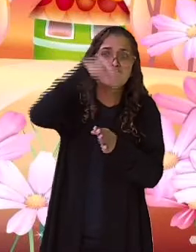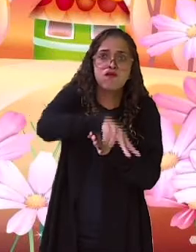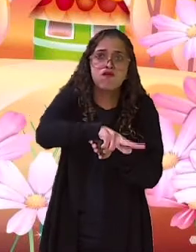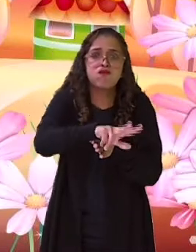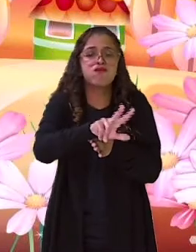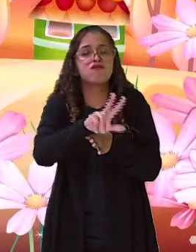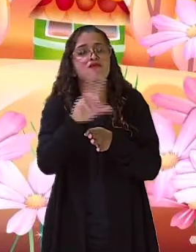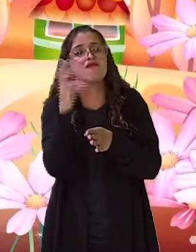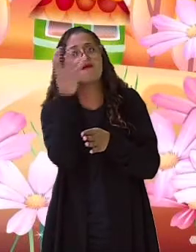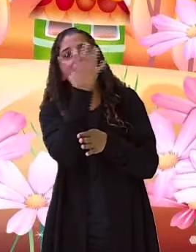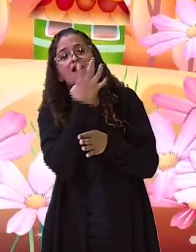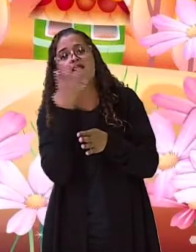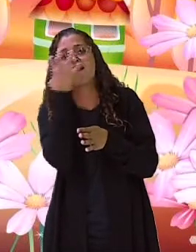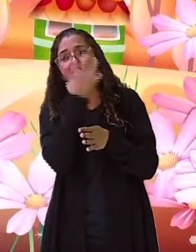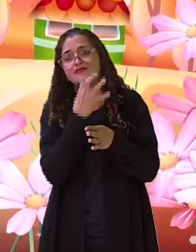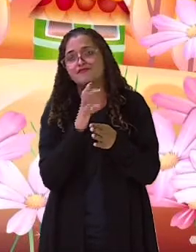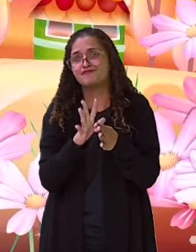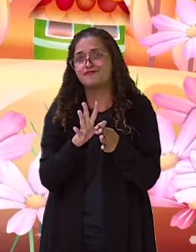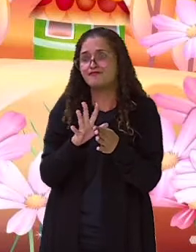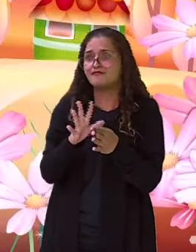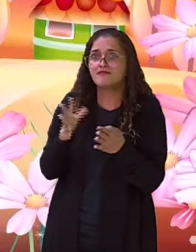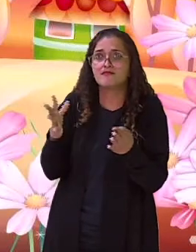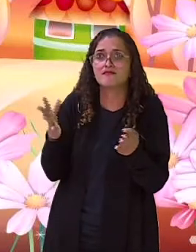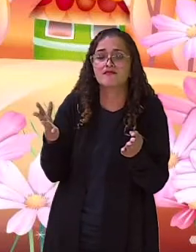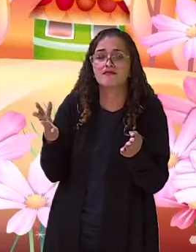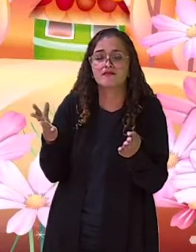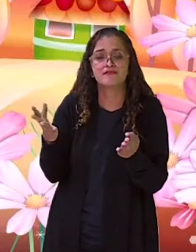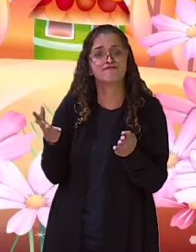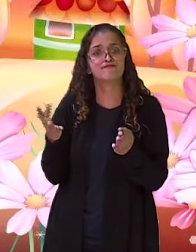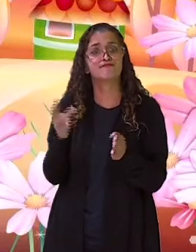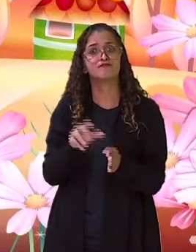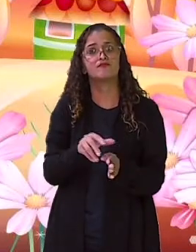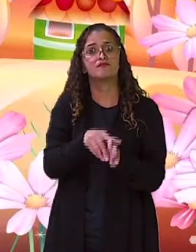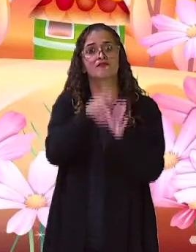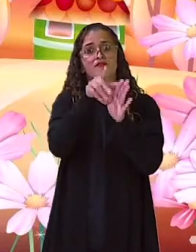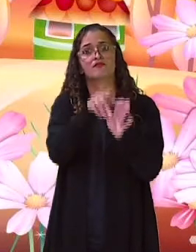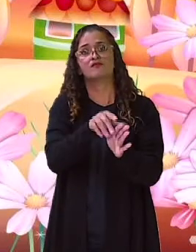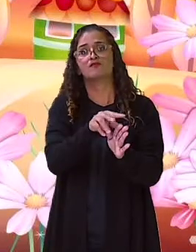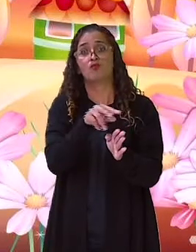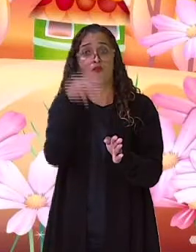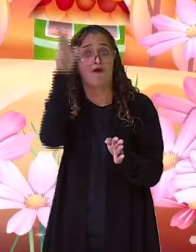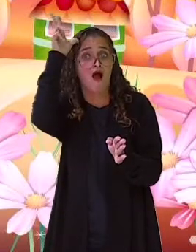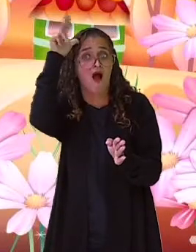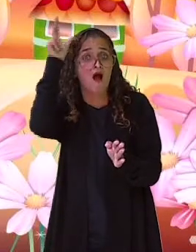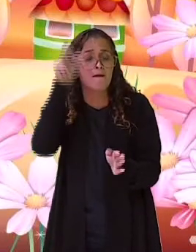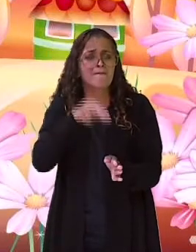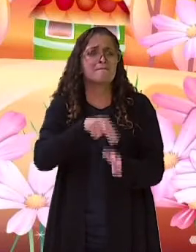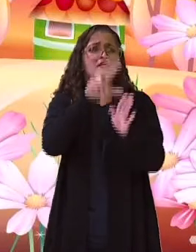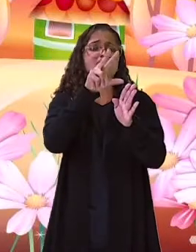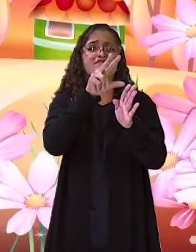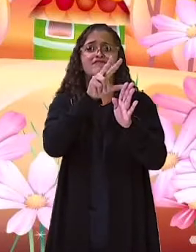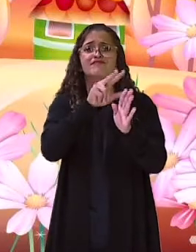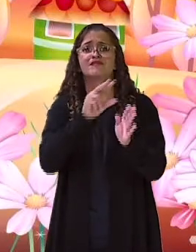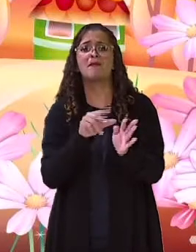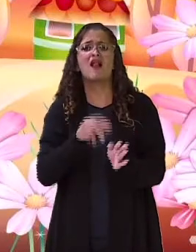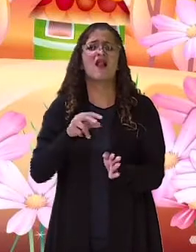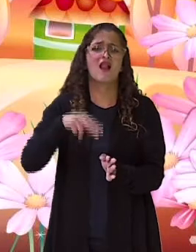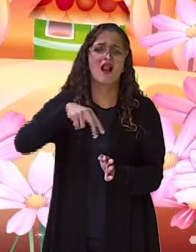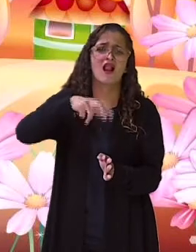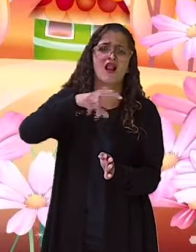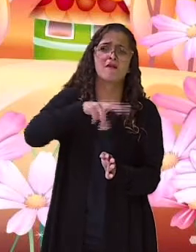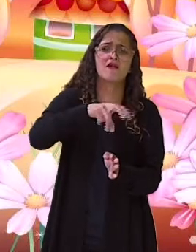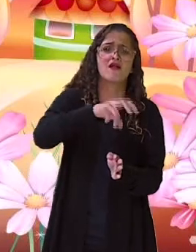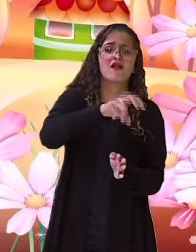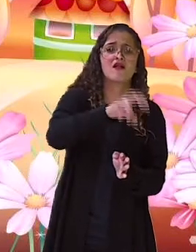apaixonado ficou. Depois empinou, relinxou e saiu em disparado.